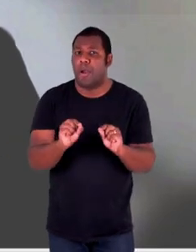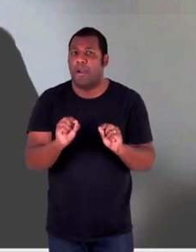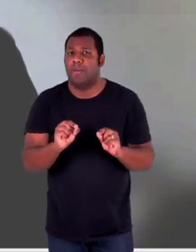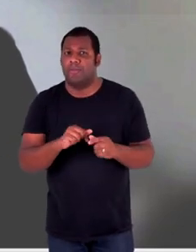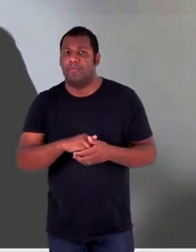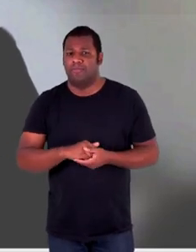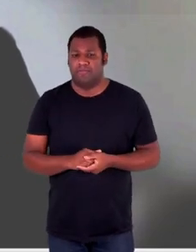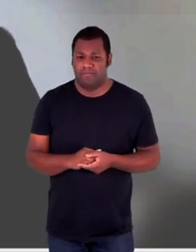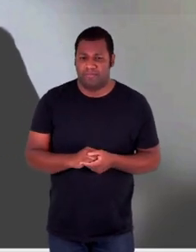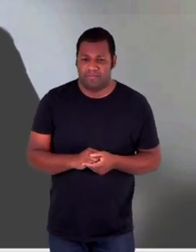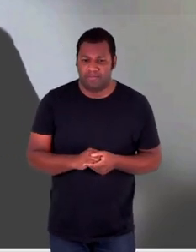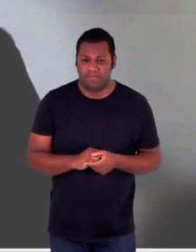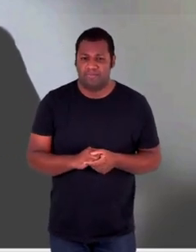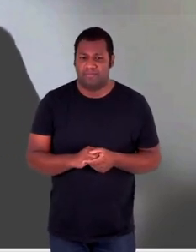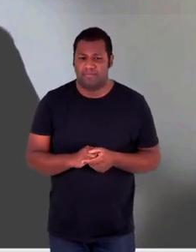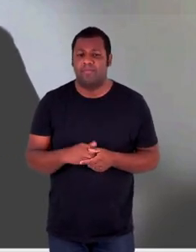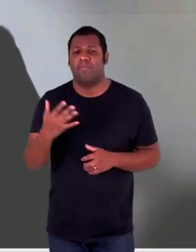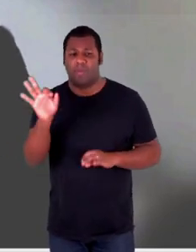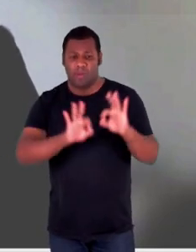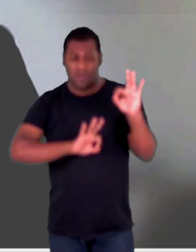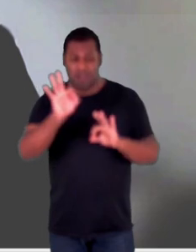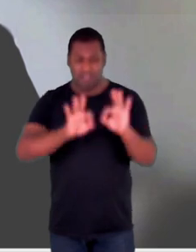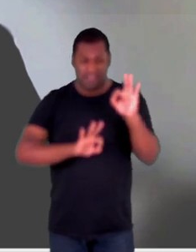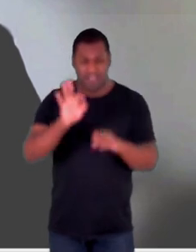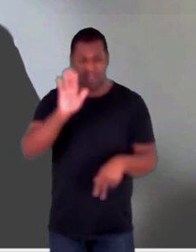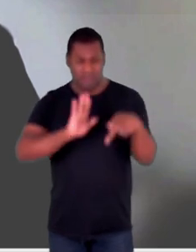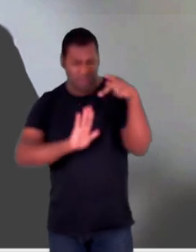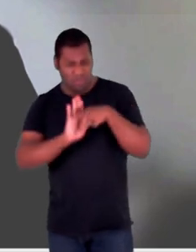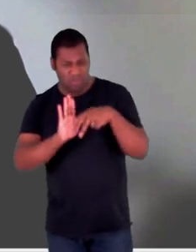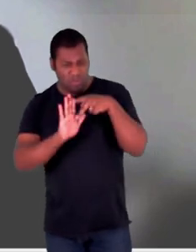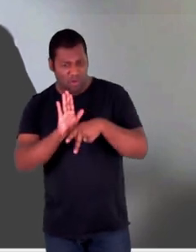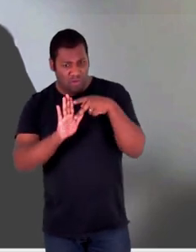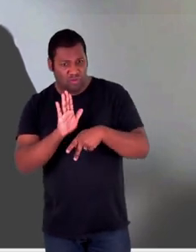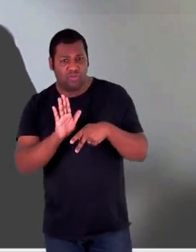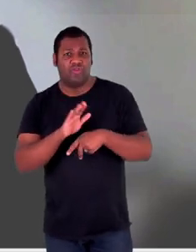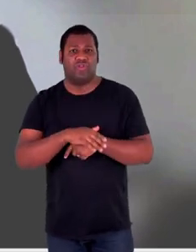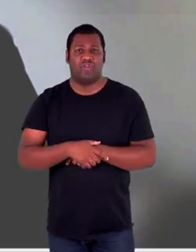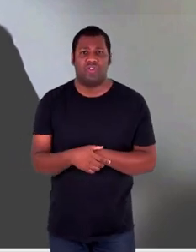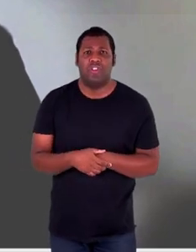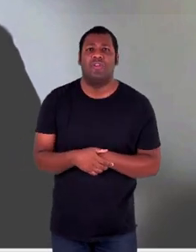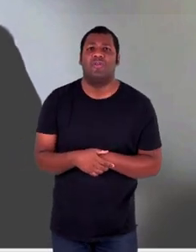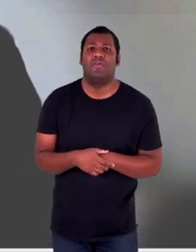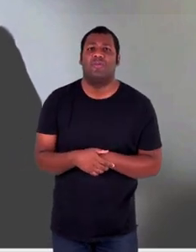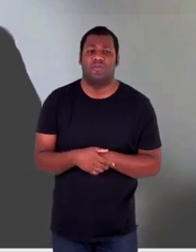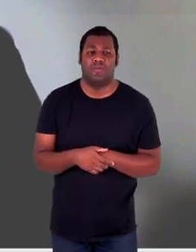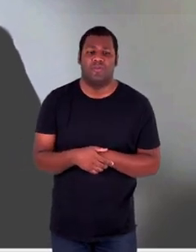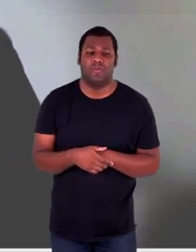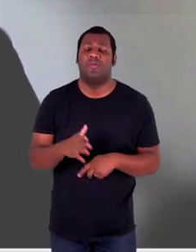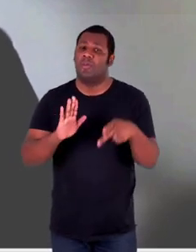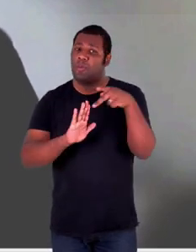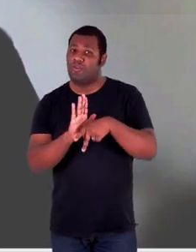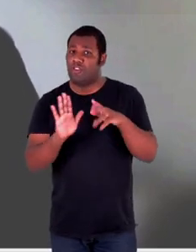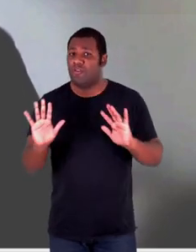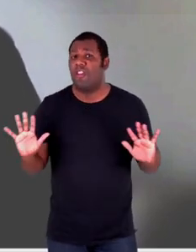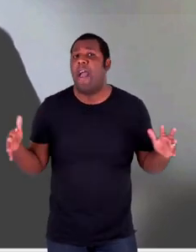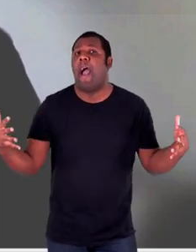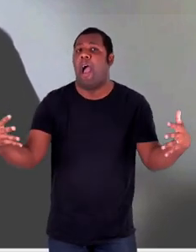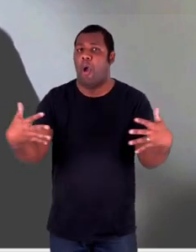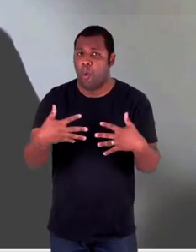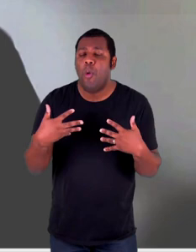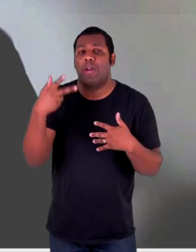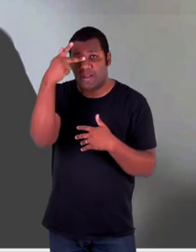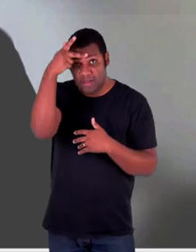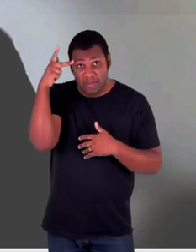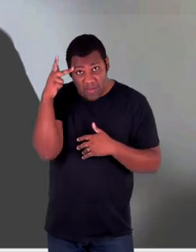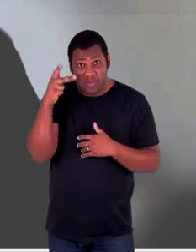do que sejam planos ou projetos especificamente a quadros de percepção dessas pessoas a serem